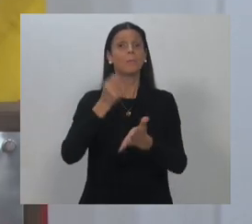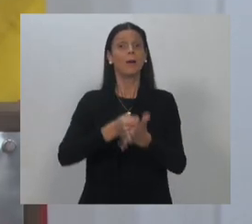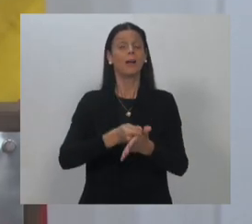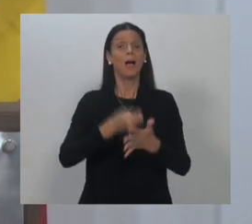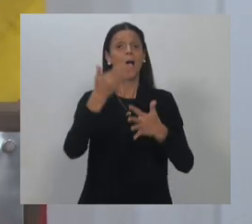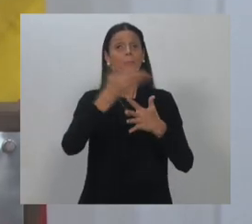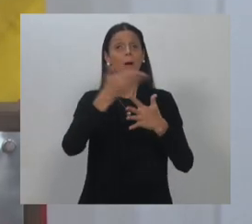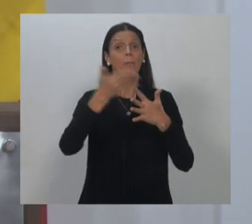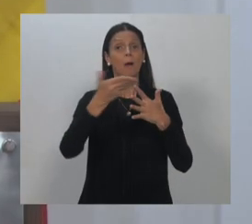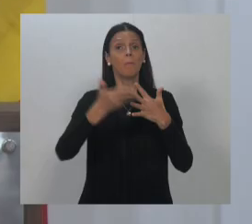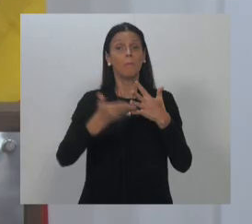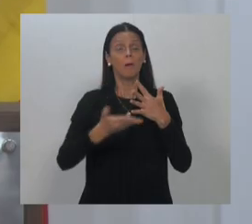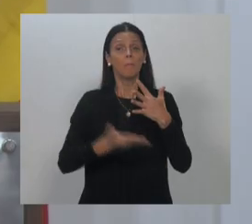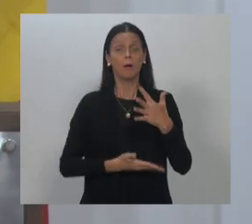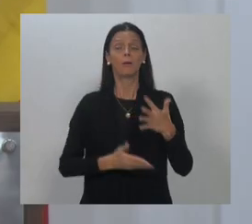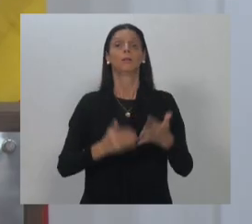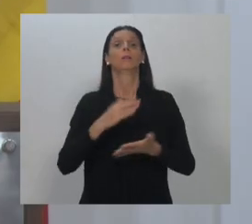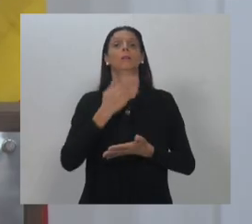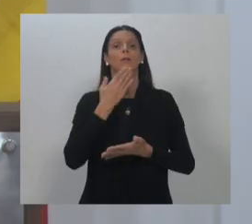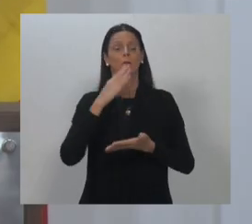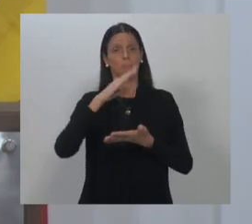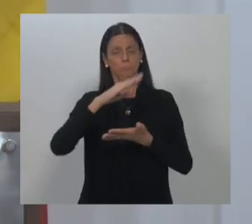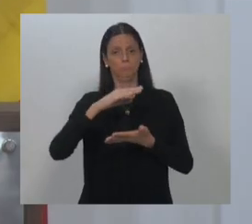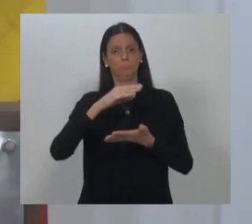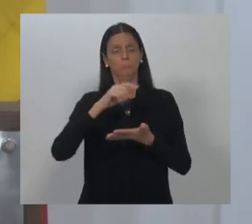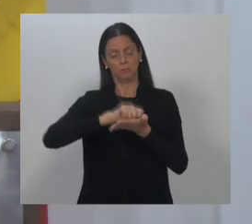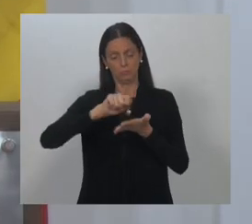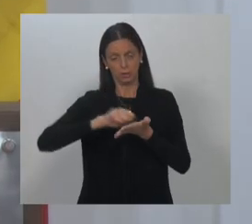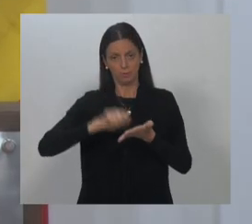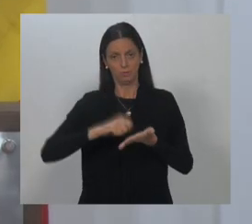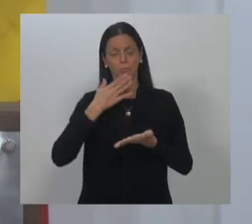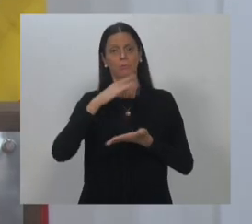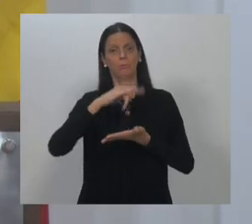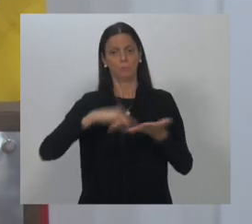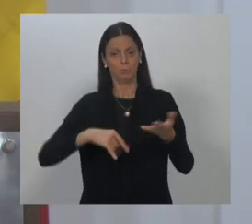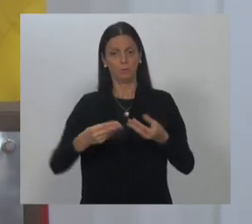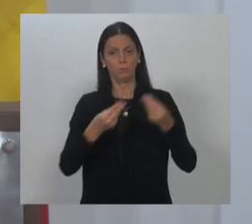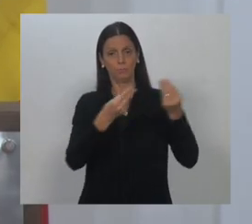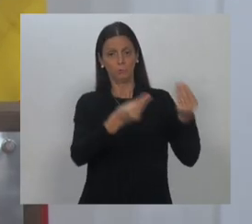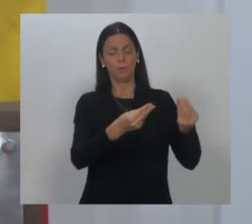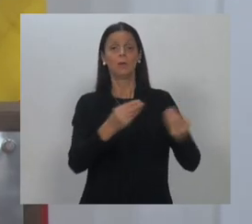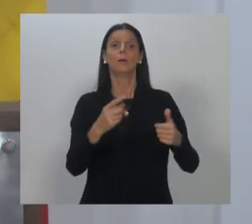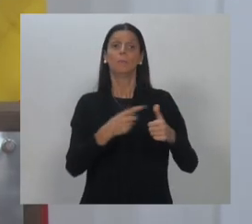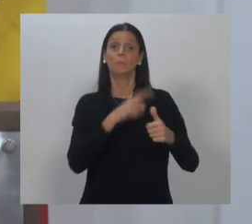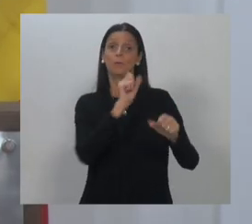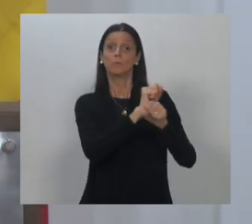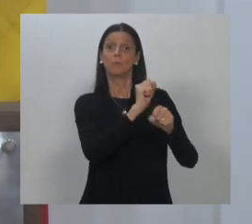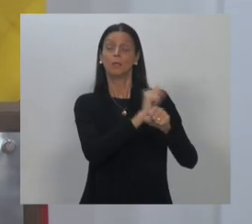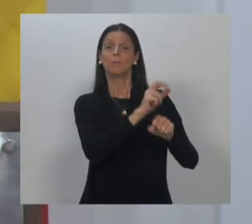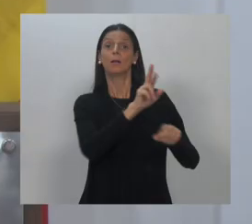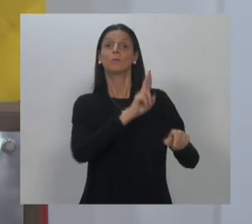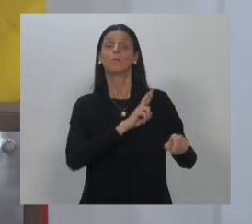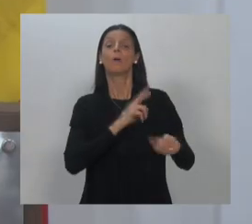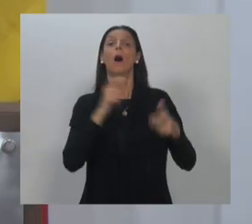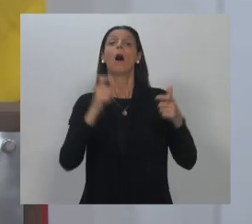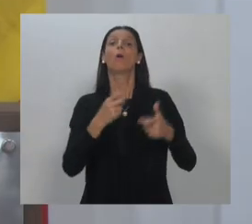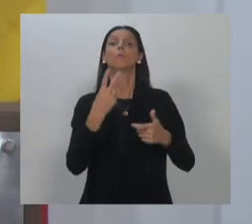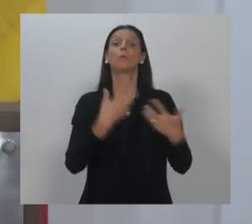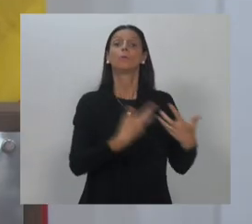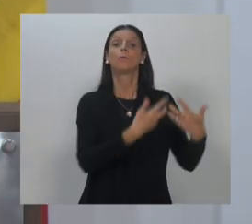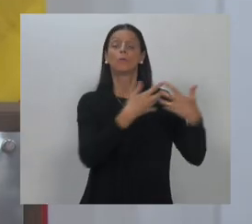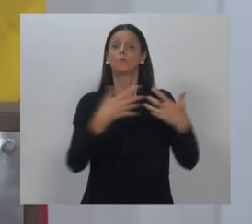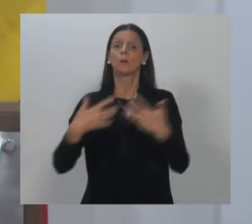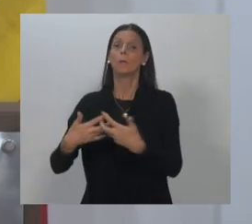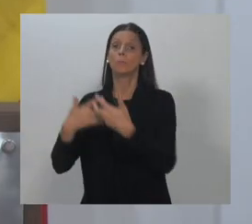Então, estou encaminhando. Vou esperar a primeira resposta de onde estão esses dois caminhões. Um pedaço eu já achei ali, dois